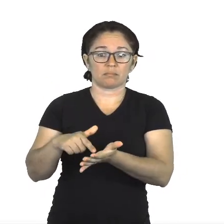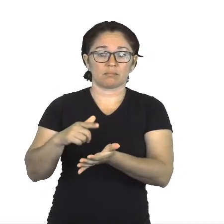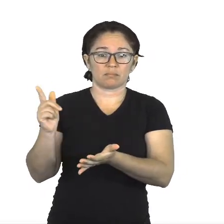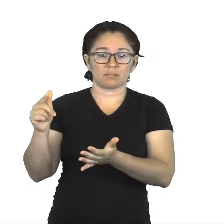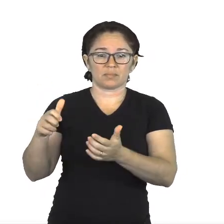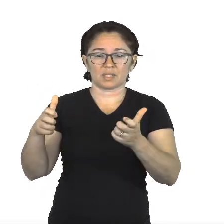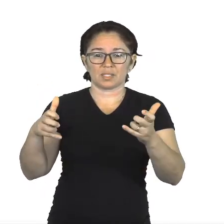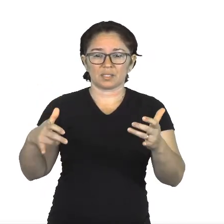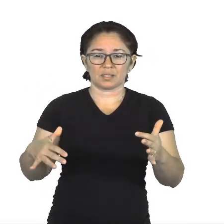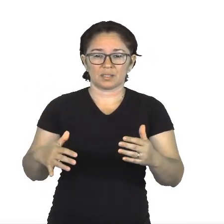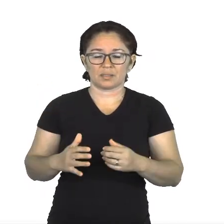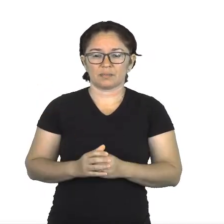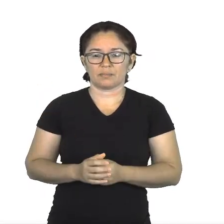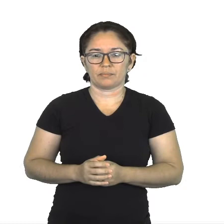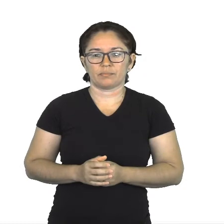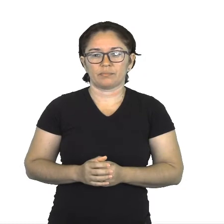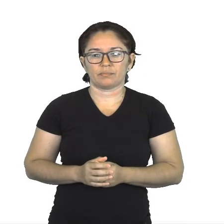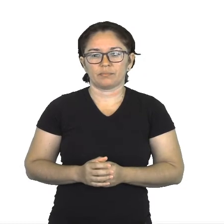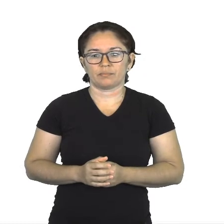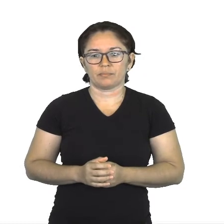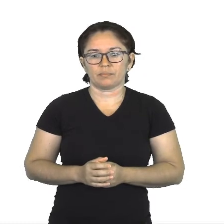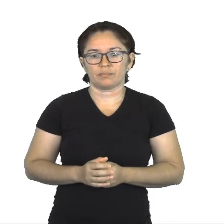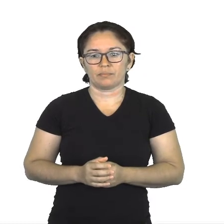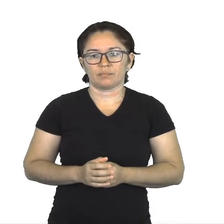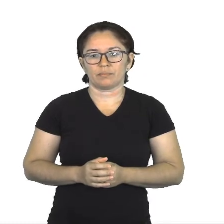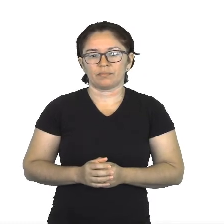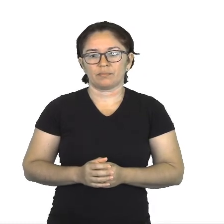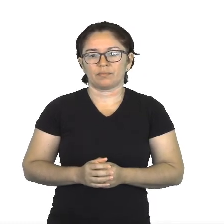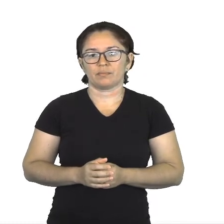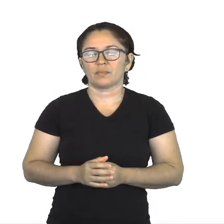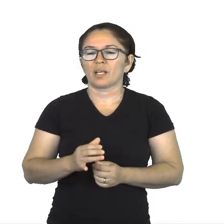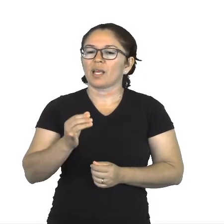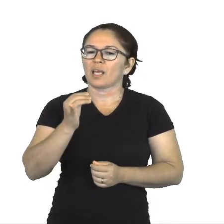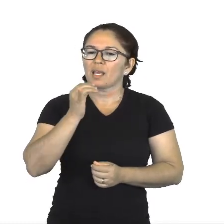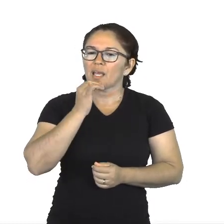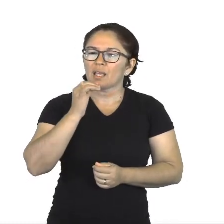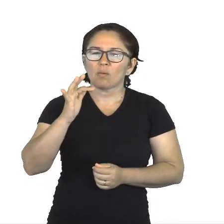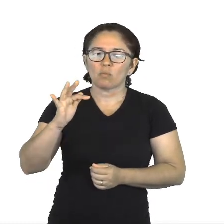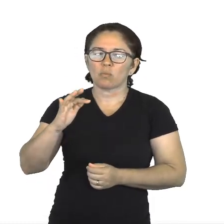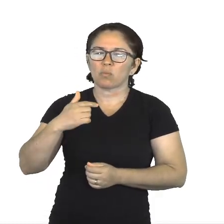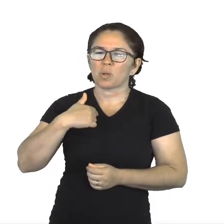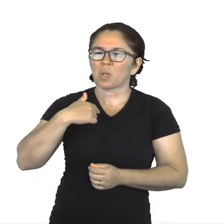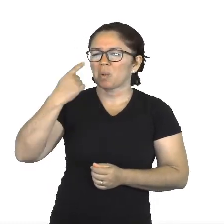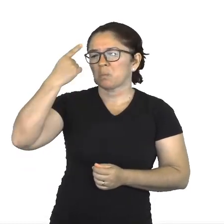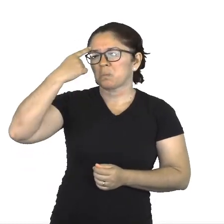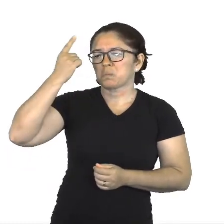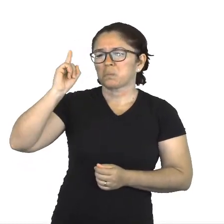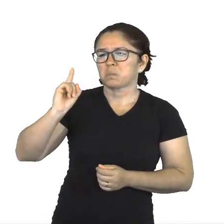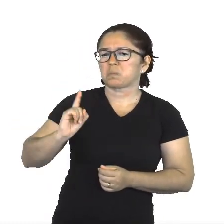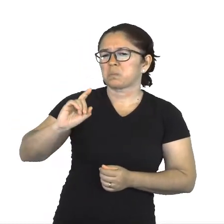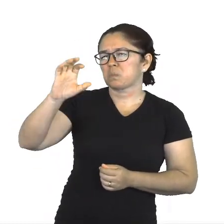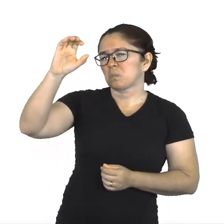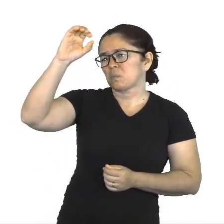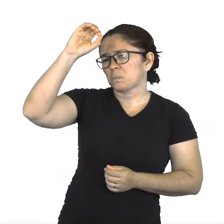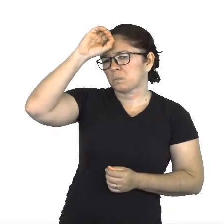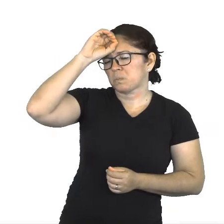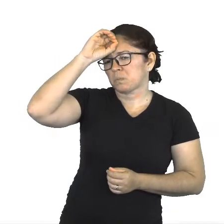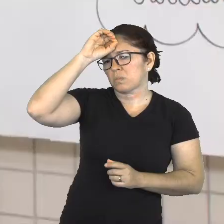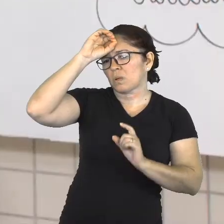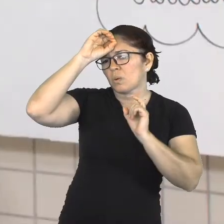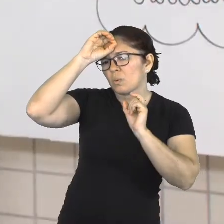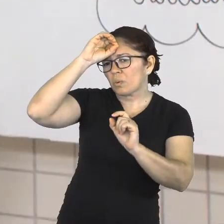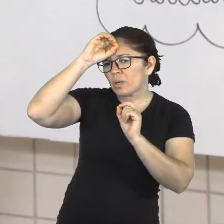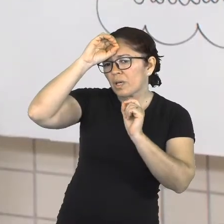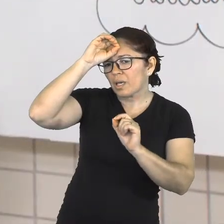Está aí uma coisa que nunca saberei nem compreenderei. Do que os humanos são capazes.